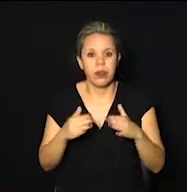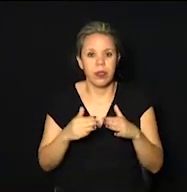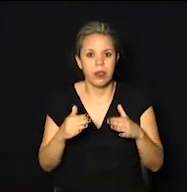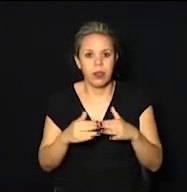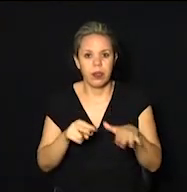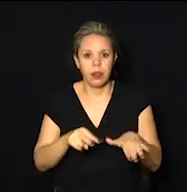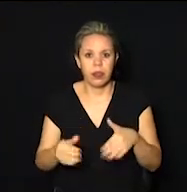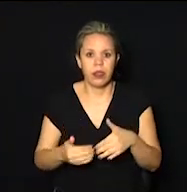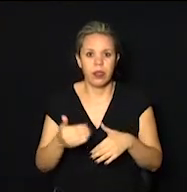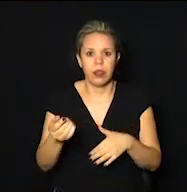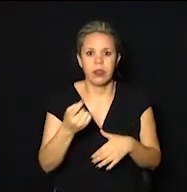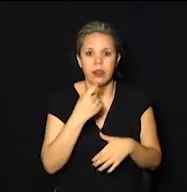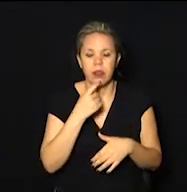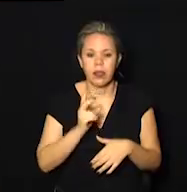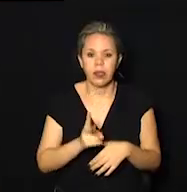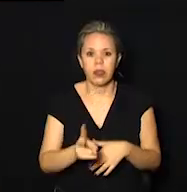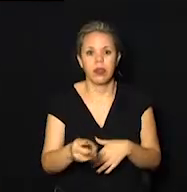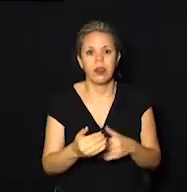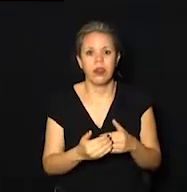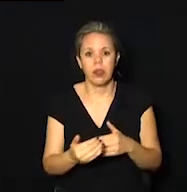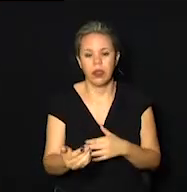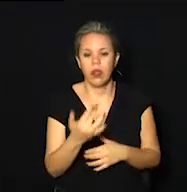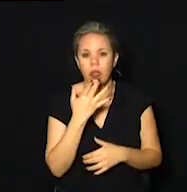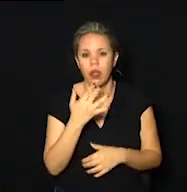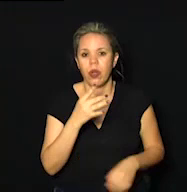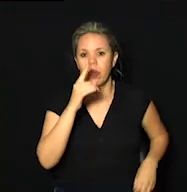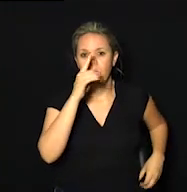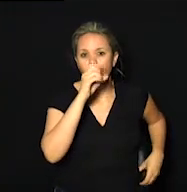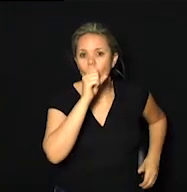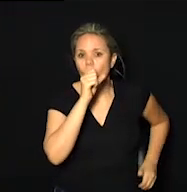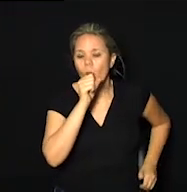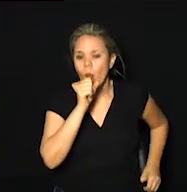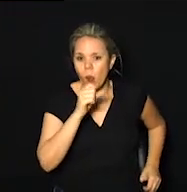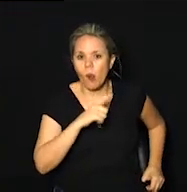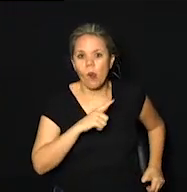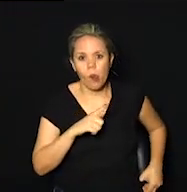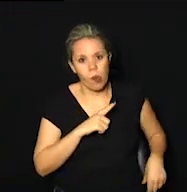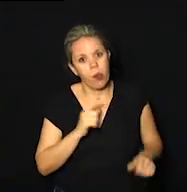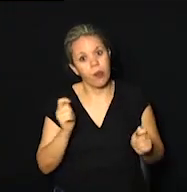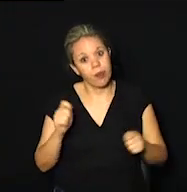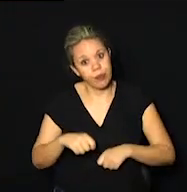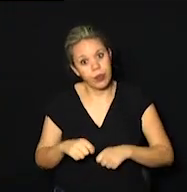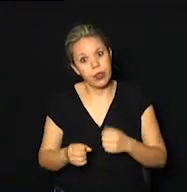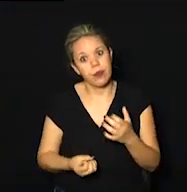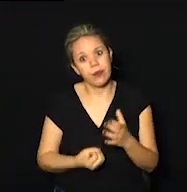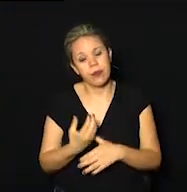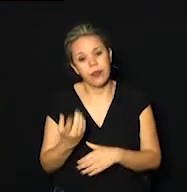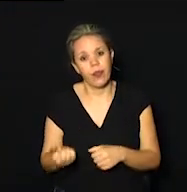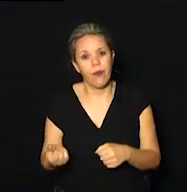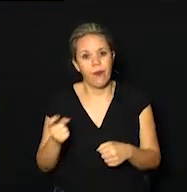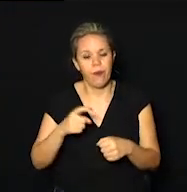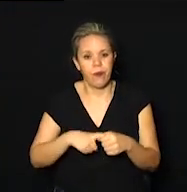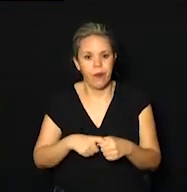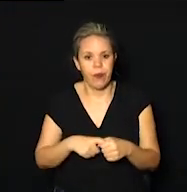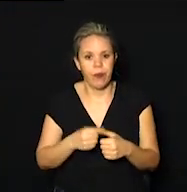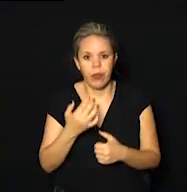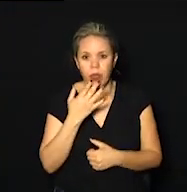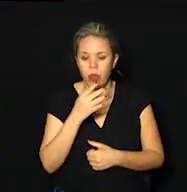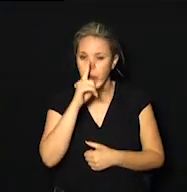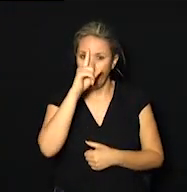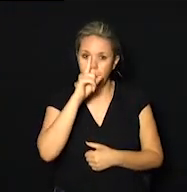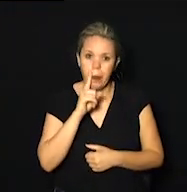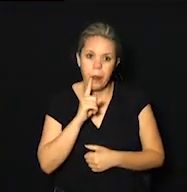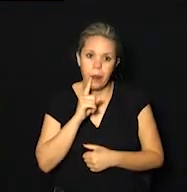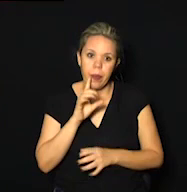Semana que vem, Campinas continua na fase laranja, mas existe a expectativa de que volte para a fase amarela.